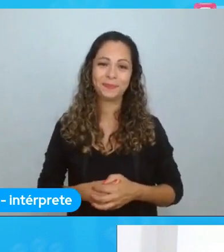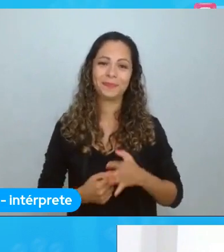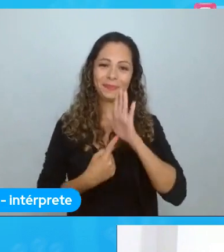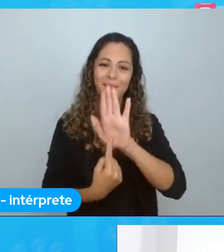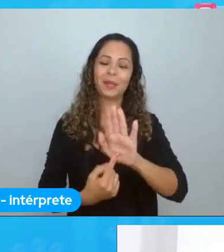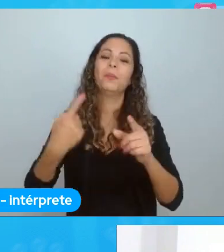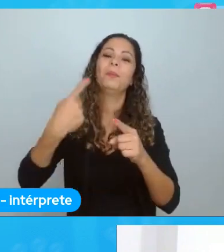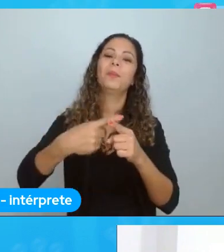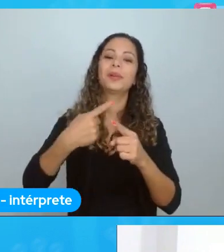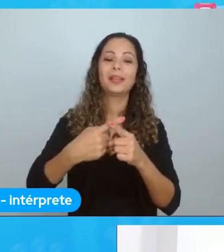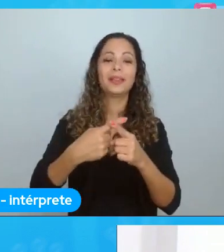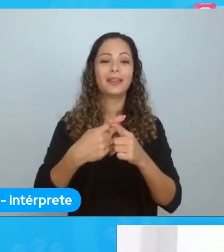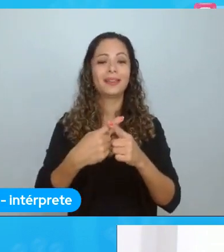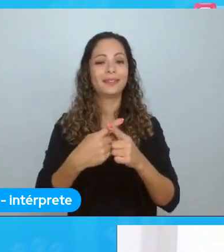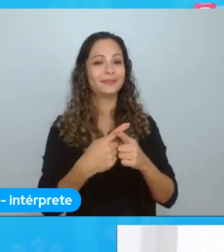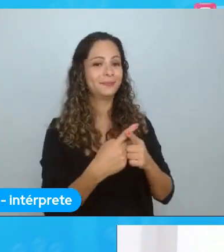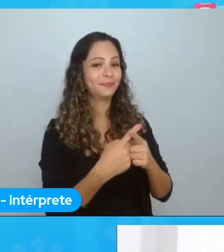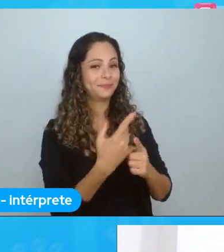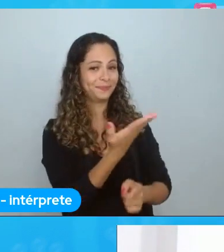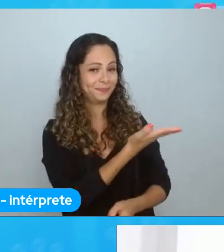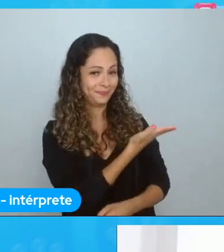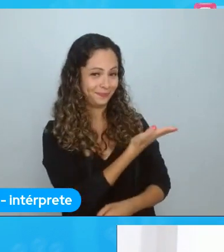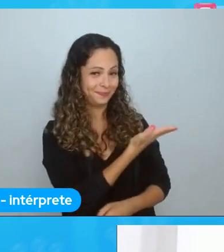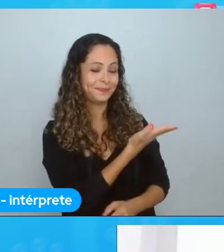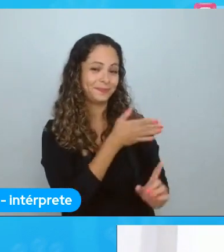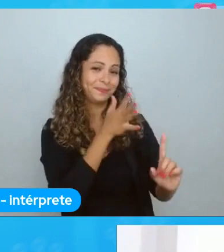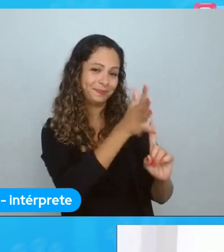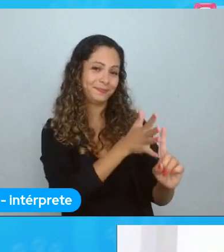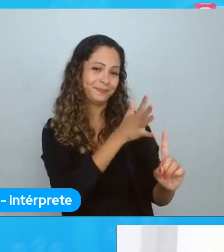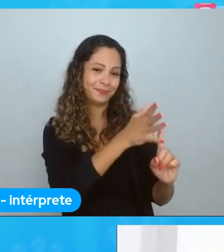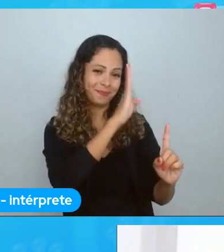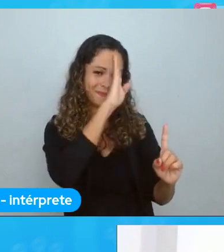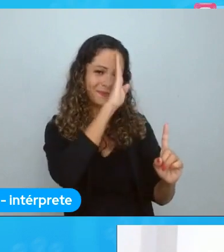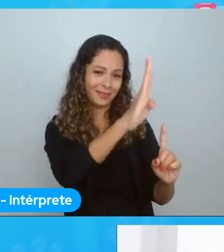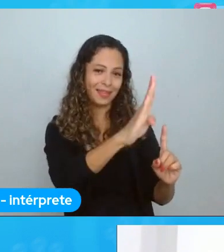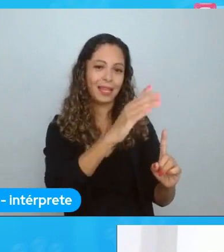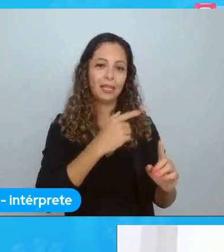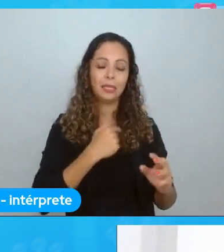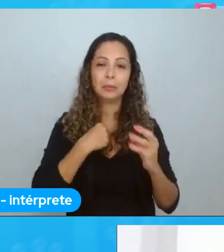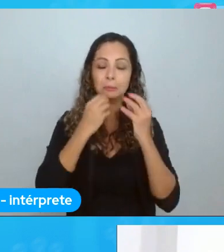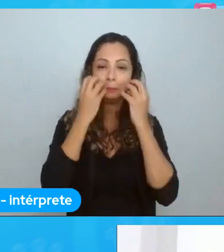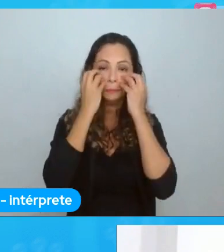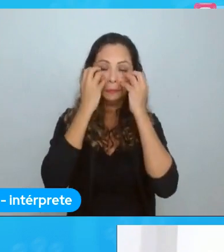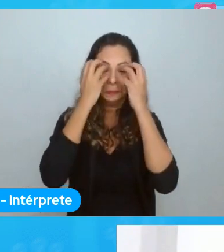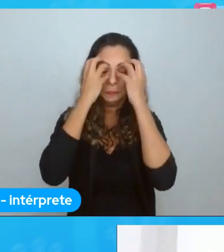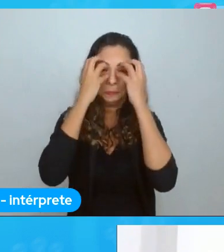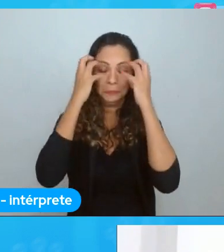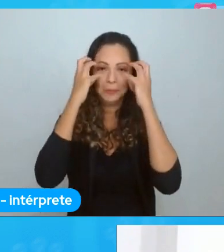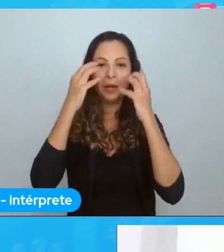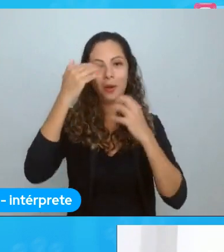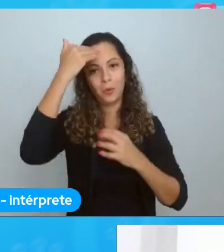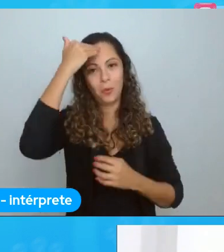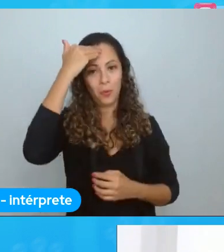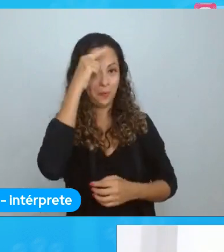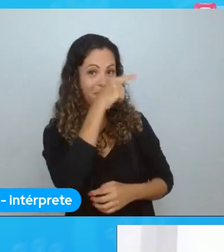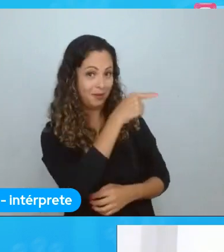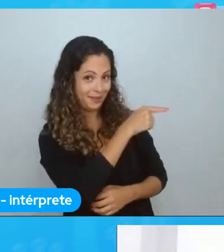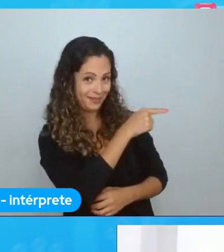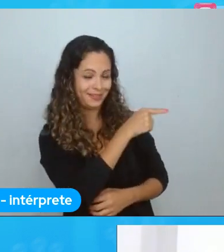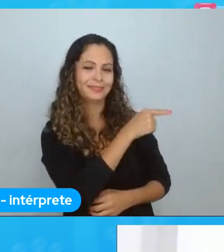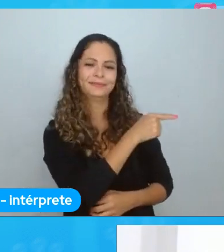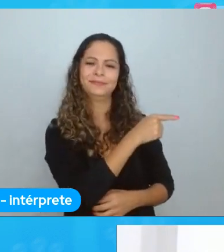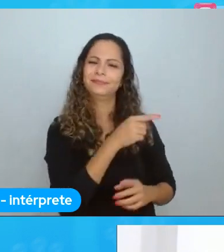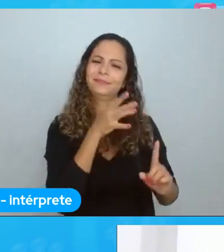necessária. Se eu aparecer de cara inchada aqui. A culpa é sua agora. Se eu falar isso foi incrível.